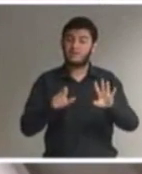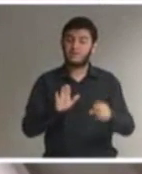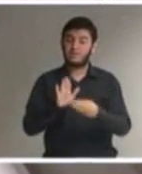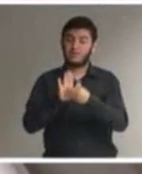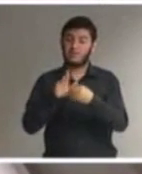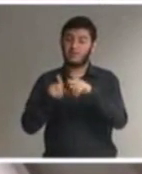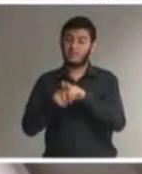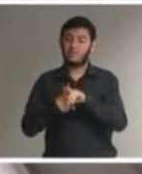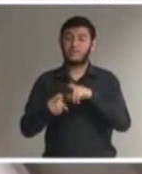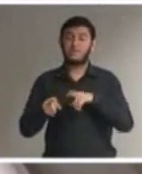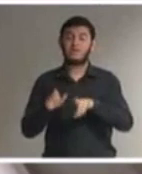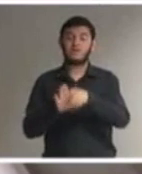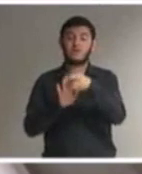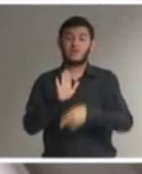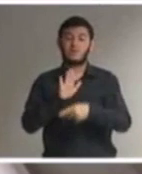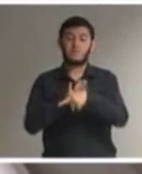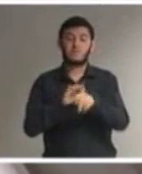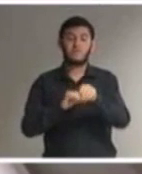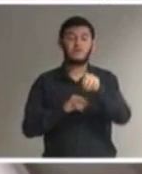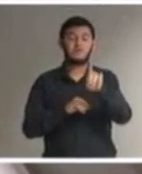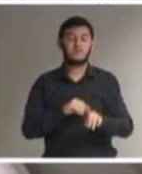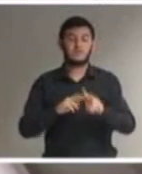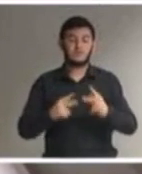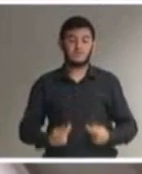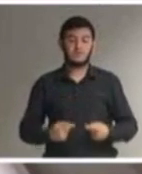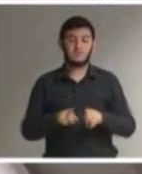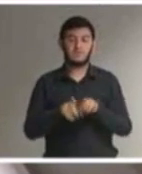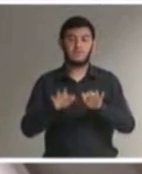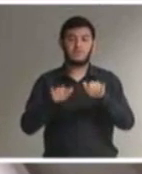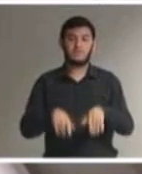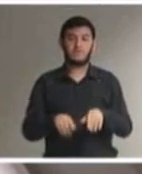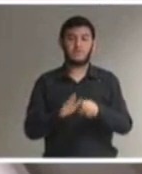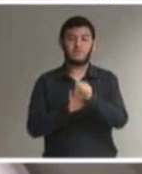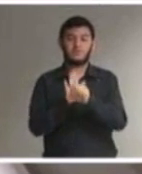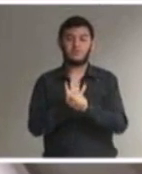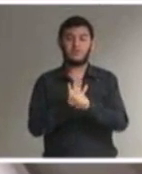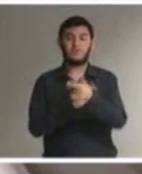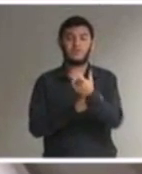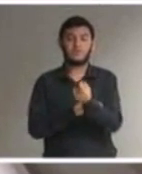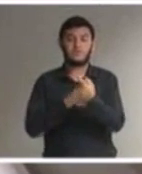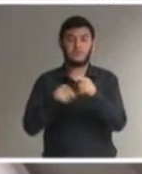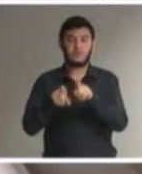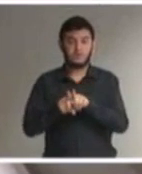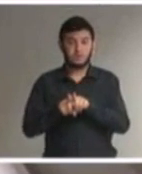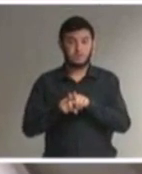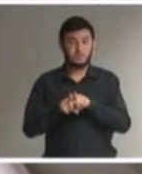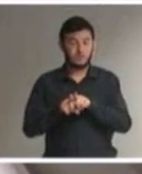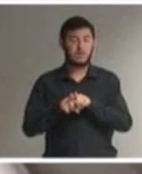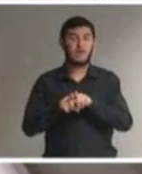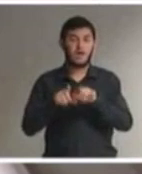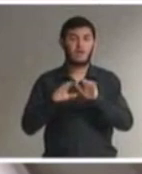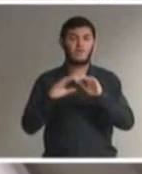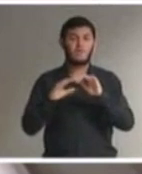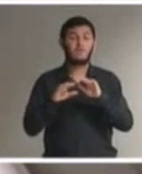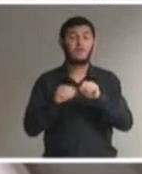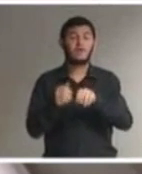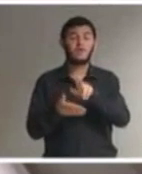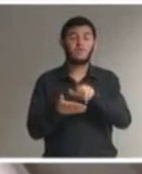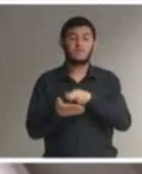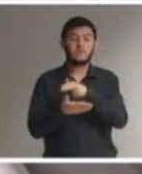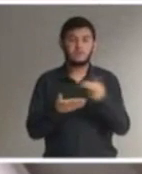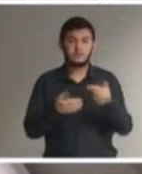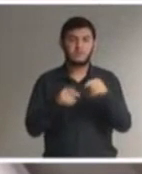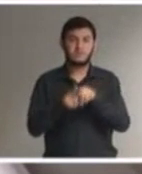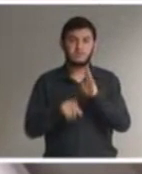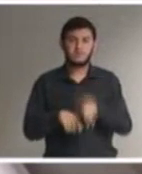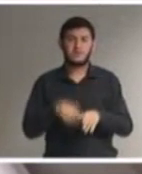declarações de direitos humanos no final do século XX. A Convenção da Organização das Nações Unidas contra toda forma de discriminação